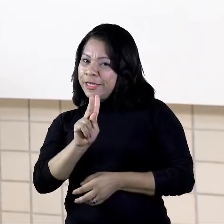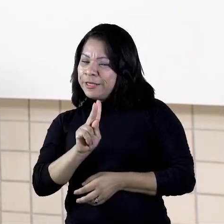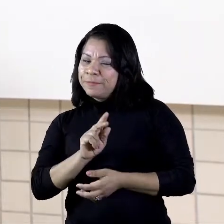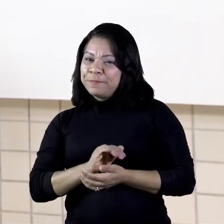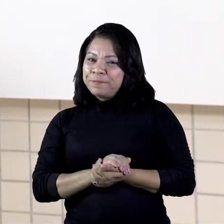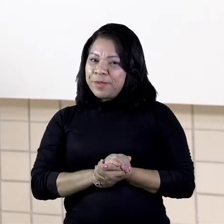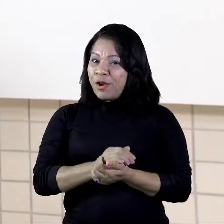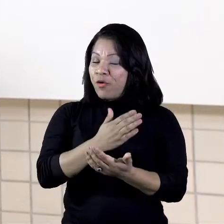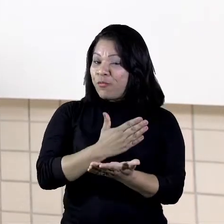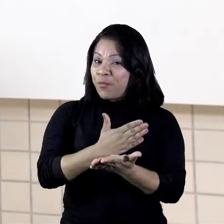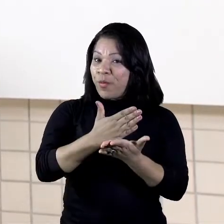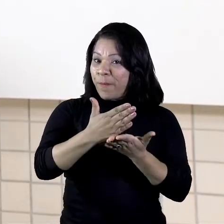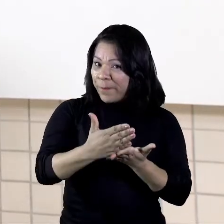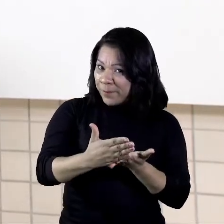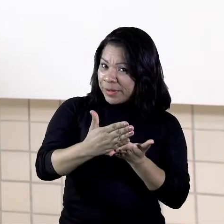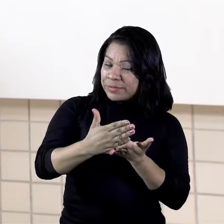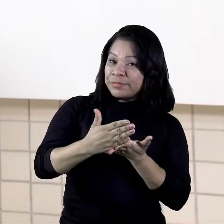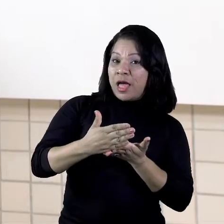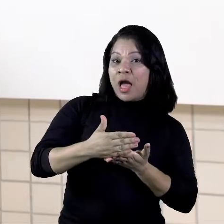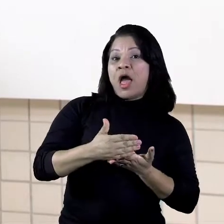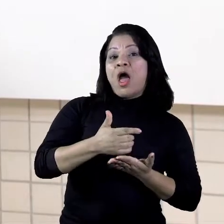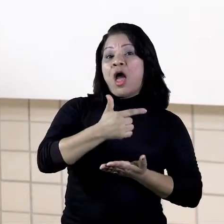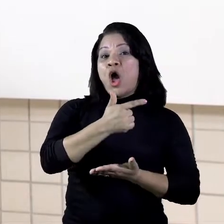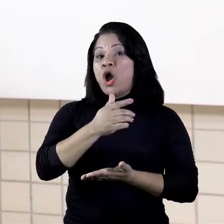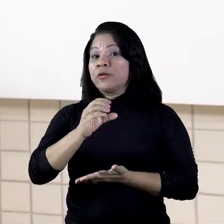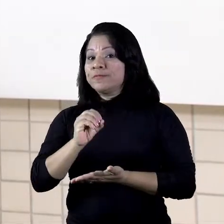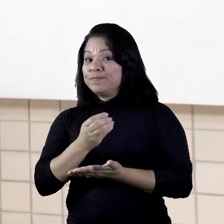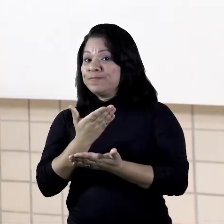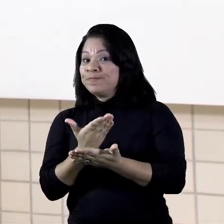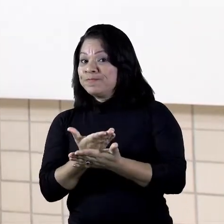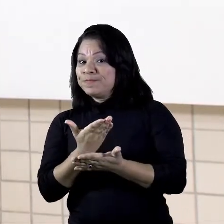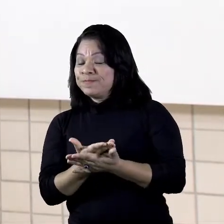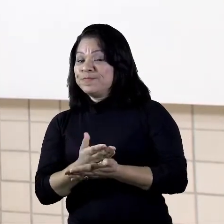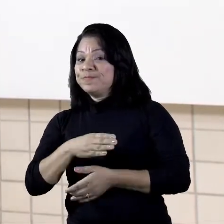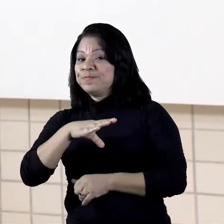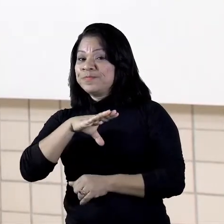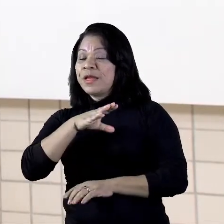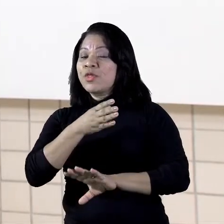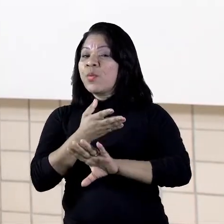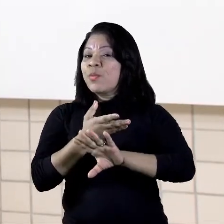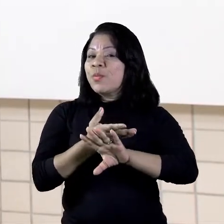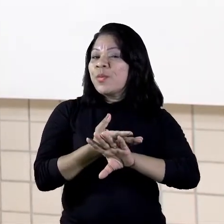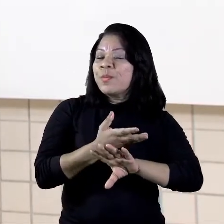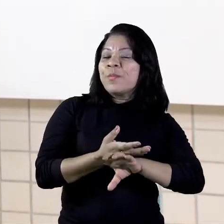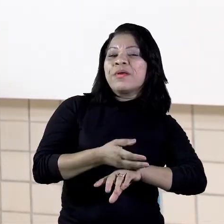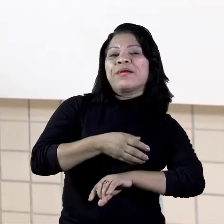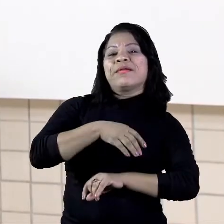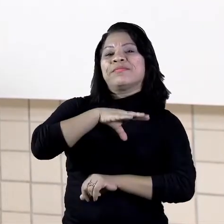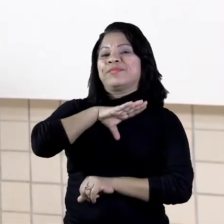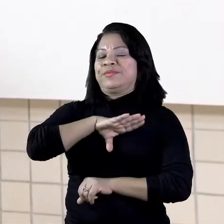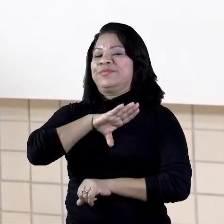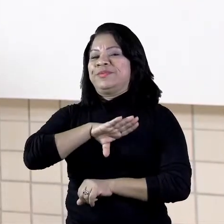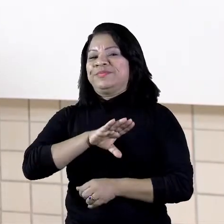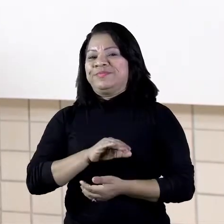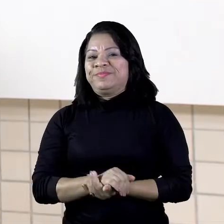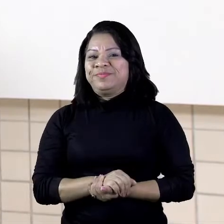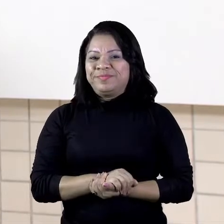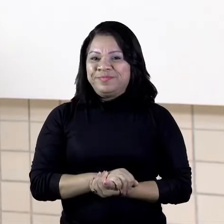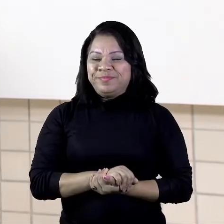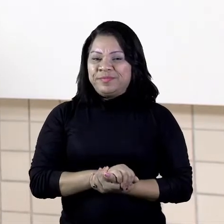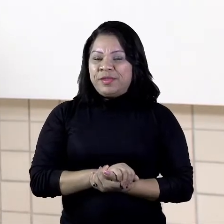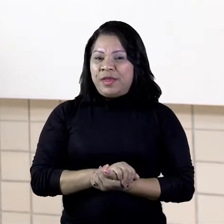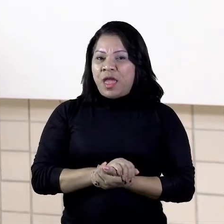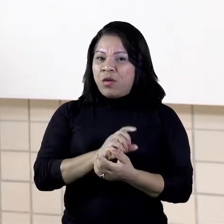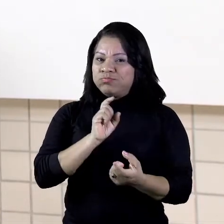vigésima aula do componente curricular de língua portuguesa. E o nosso objeto